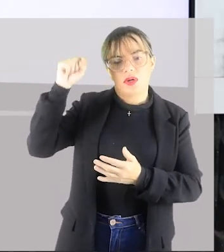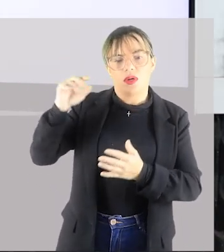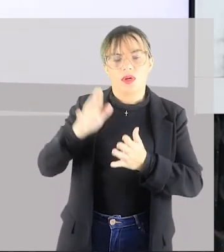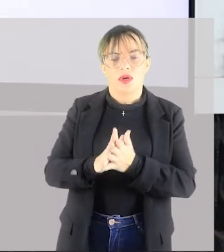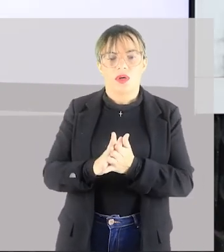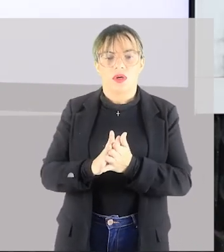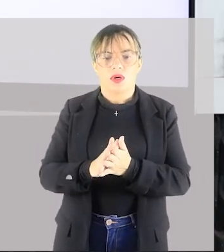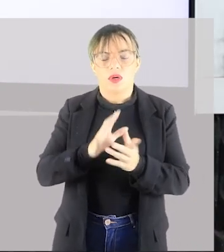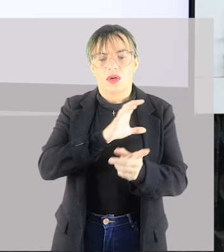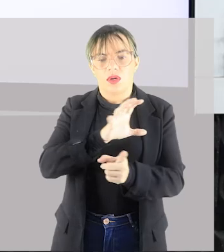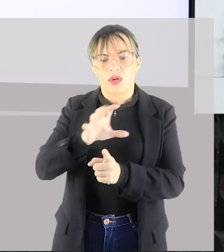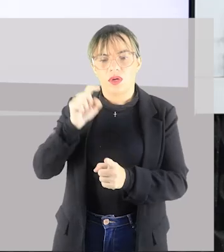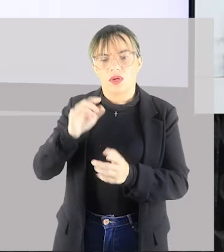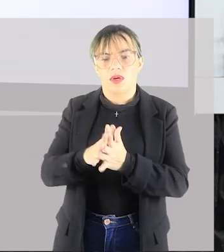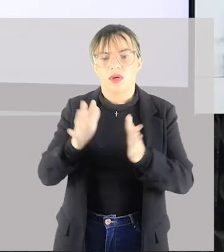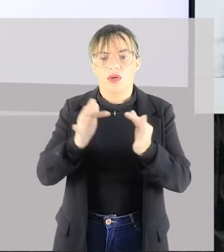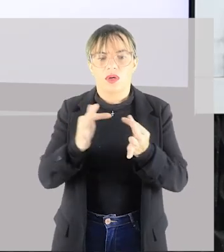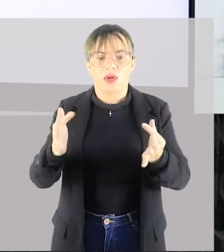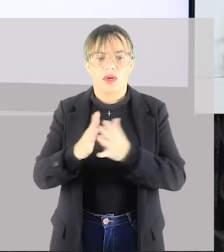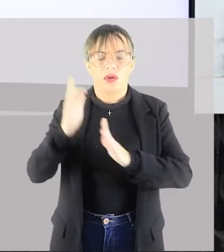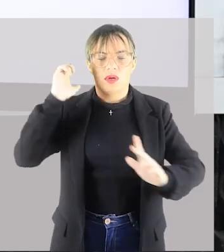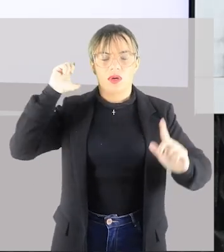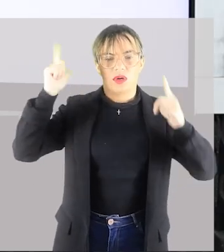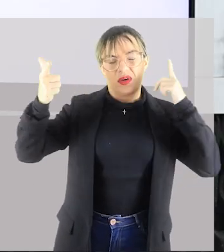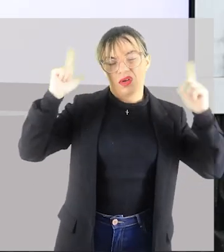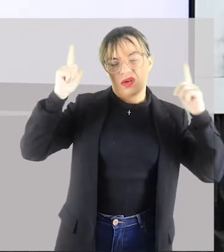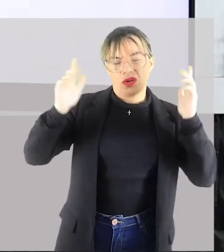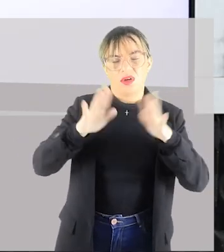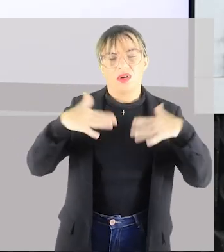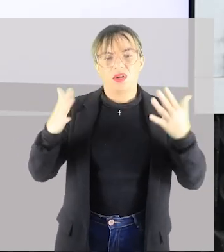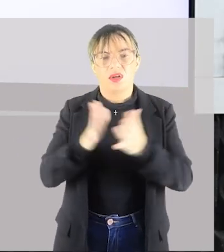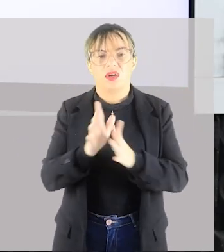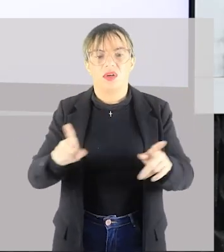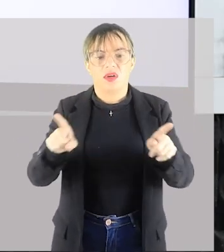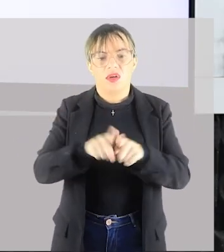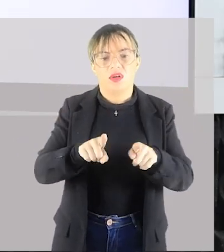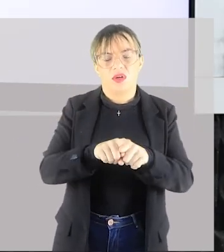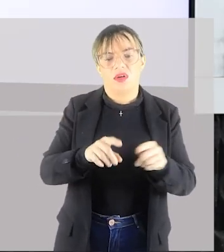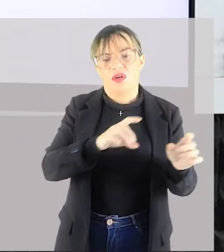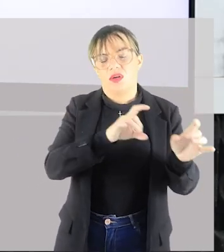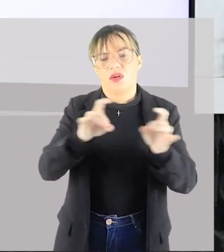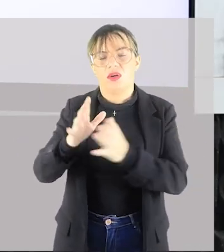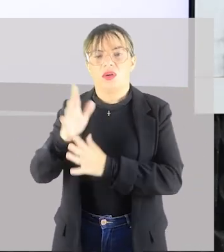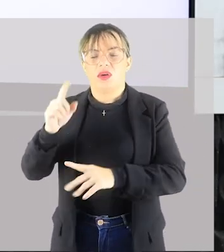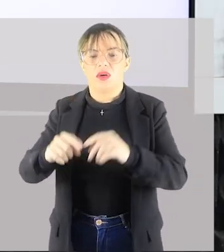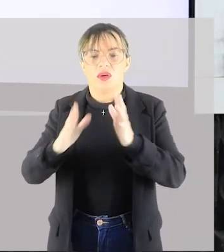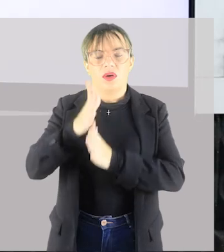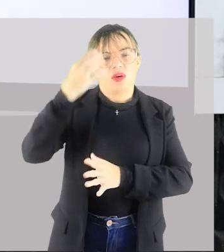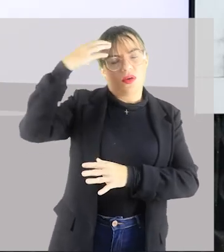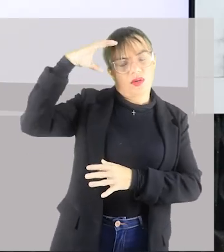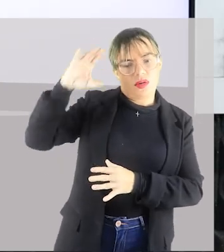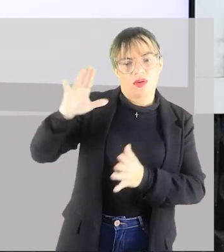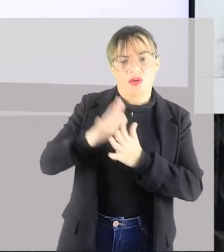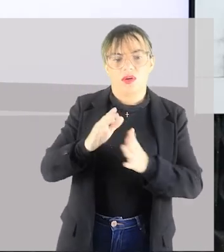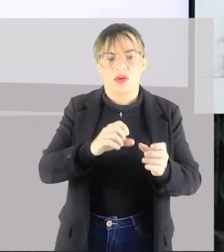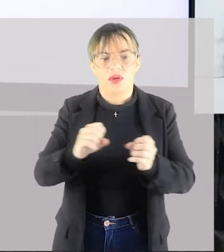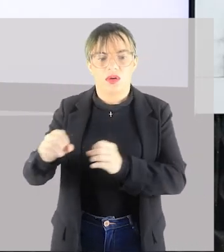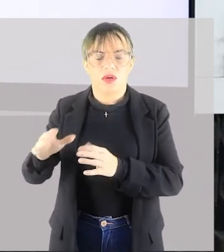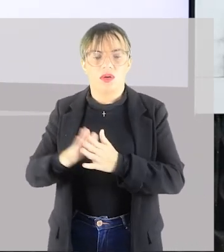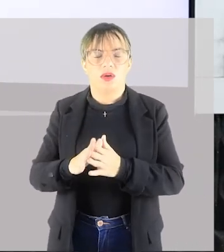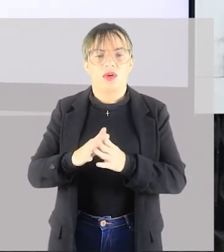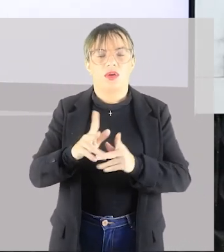para o simples entretenimento e a comercialização dos bens culturais